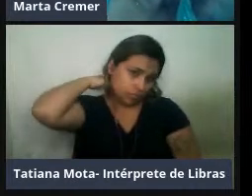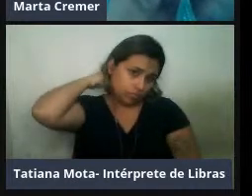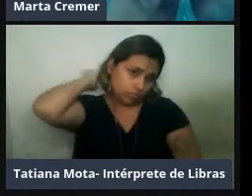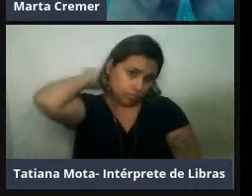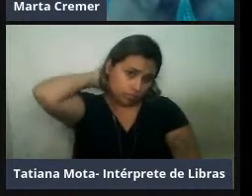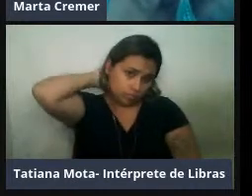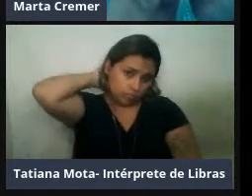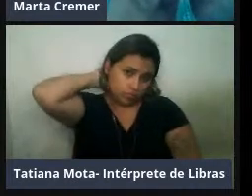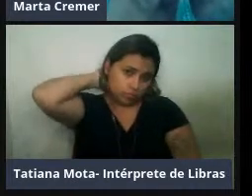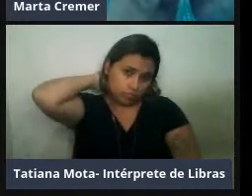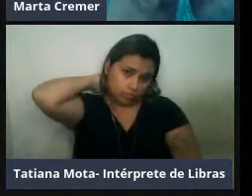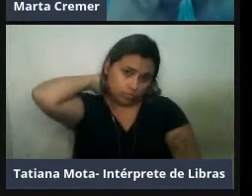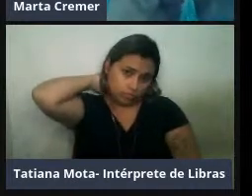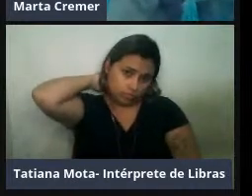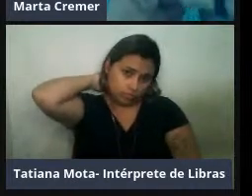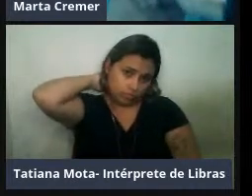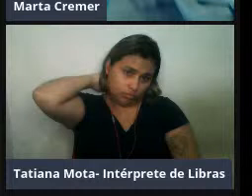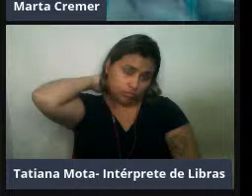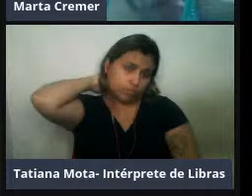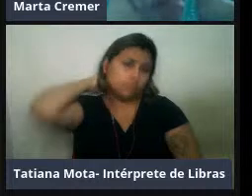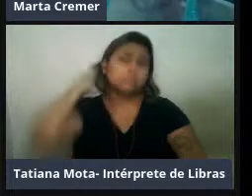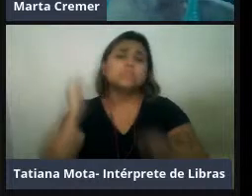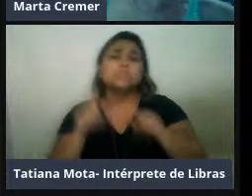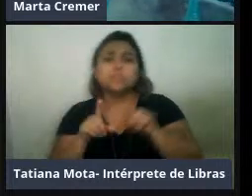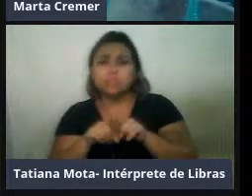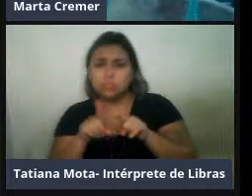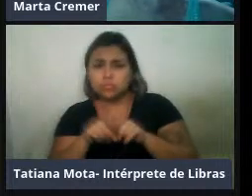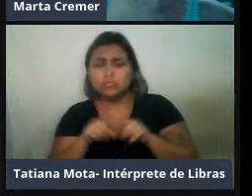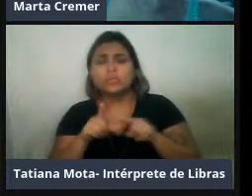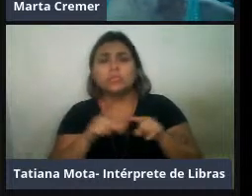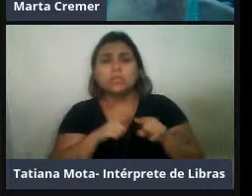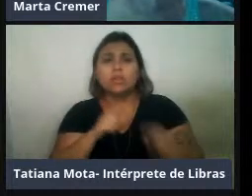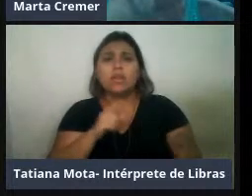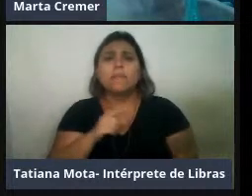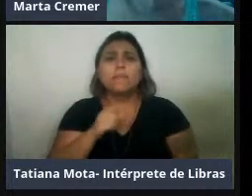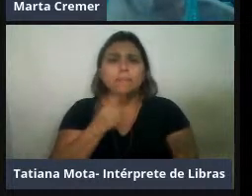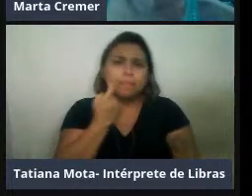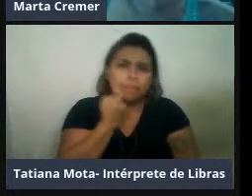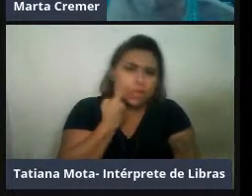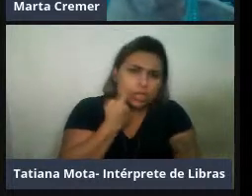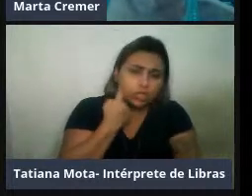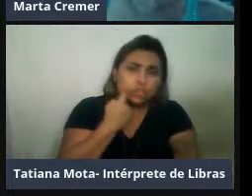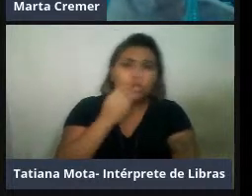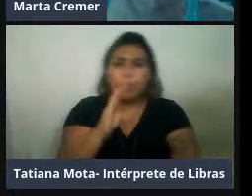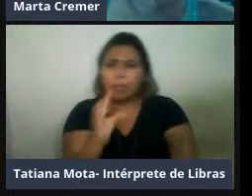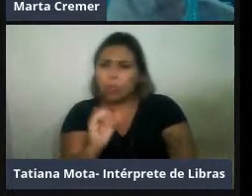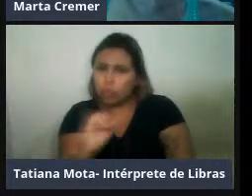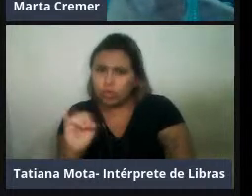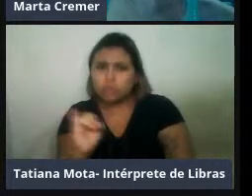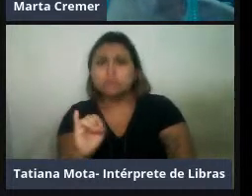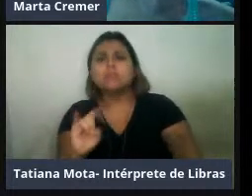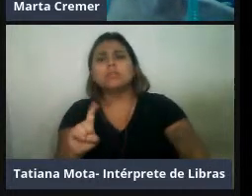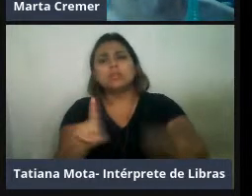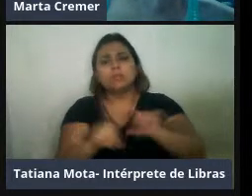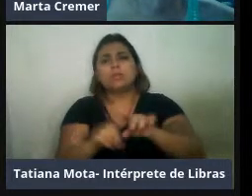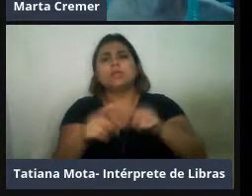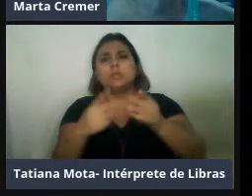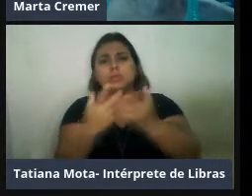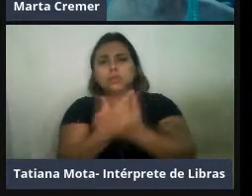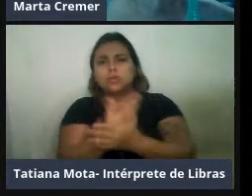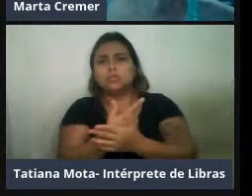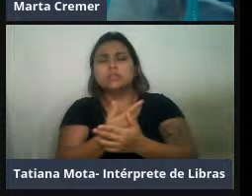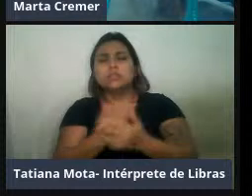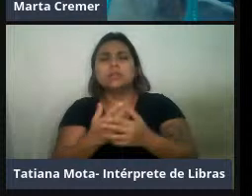dugongos, então, que são tipicamente marinhos, e os peixes bois, que a gente vai ter, então, espécies de água doce e uma